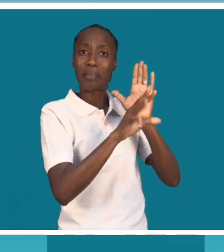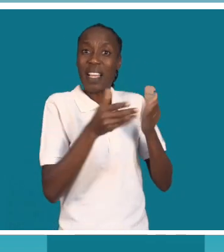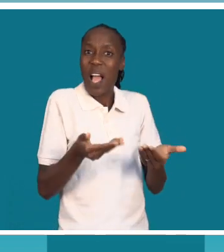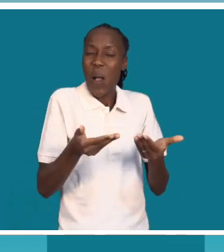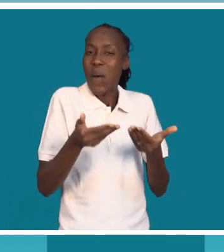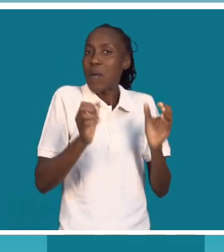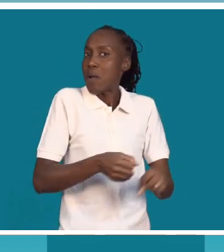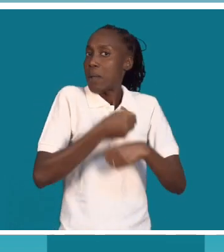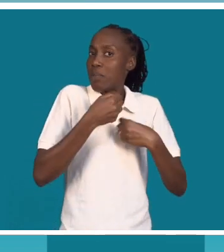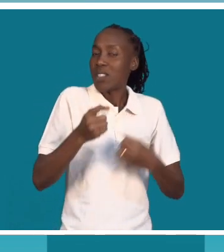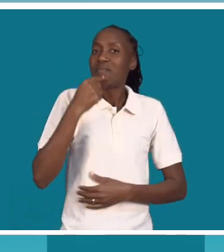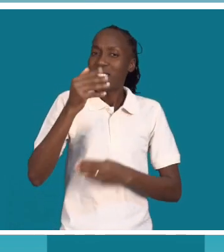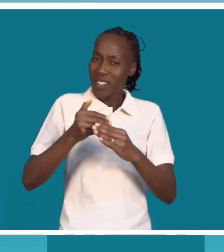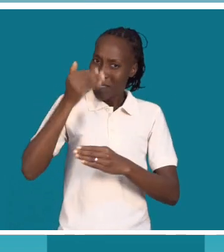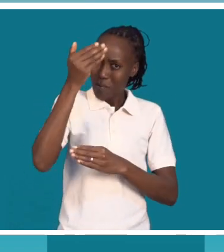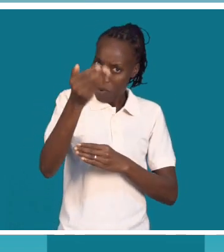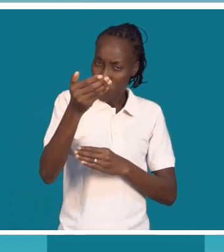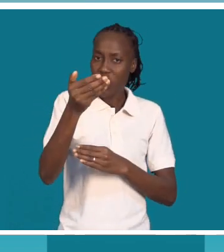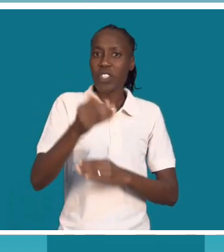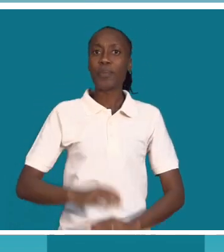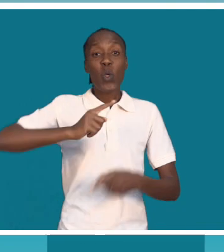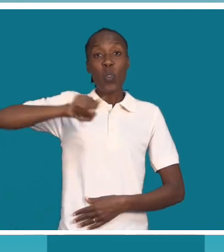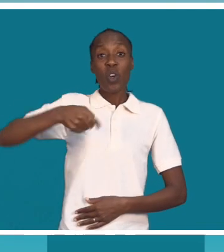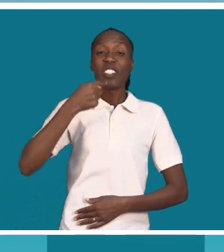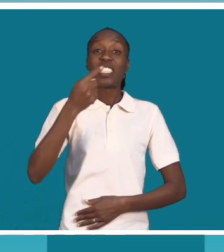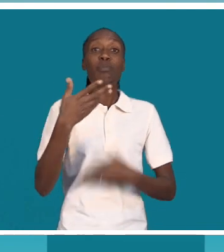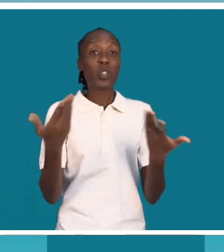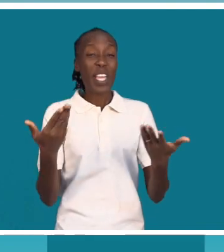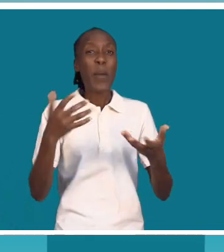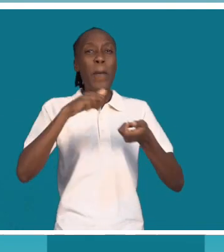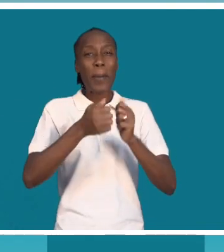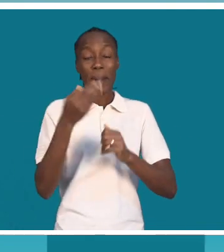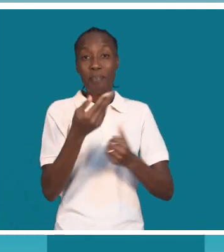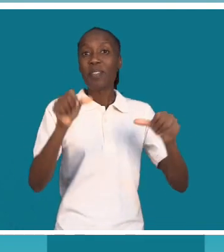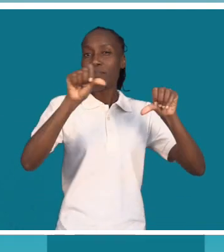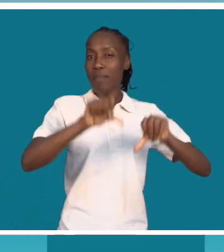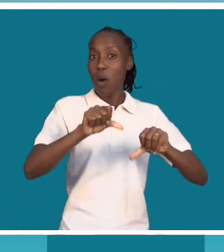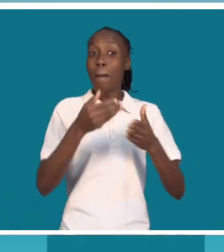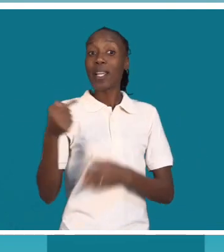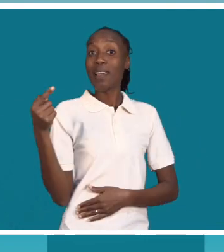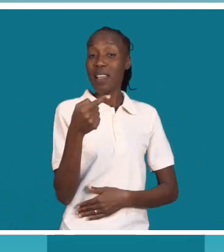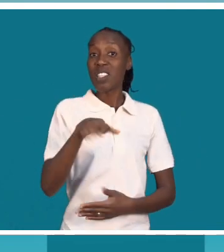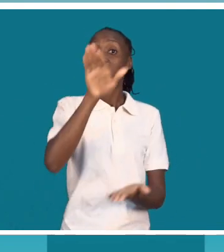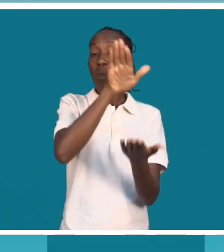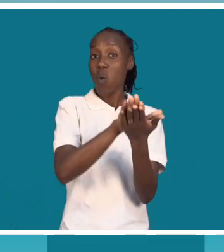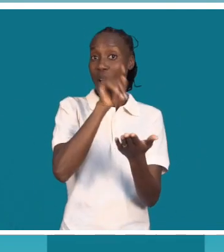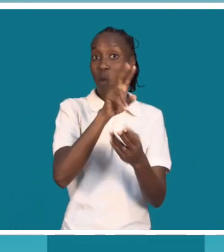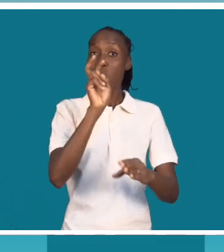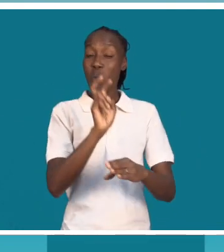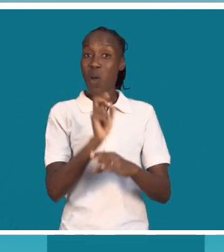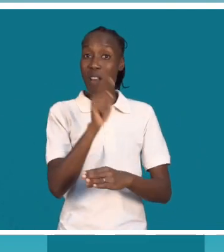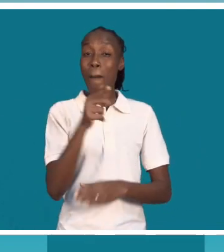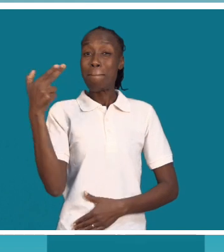neste momento e, quando for oportuno, que ele será tratado. Nós chamamos a bala de corpo estranho. Onde este corpo estranho estiver